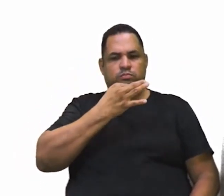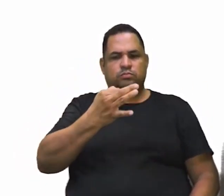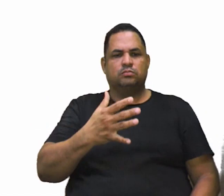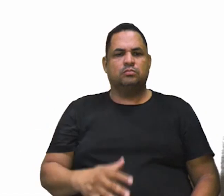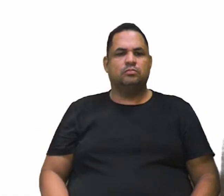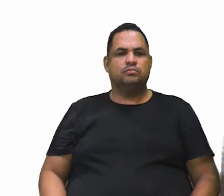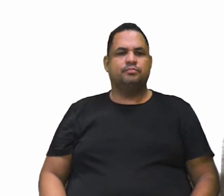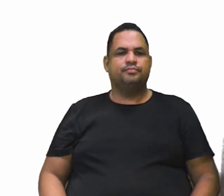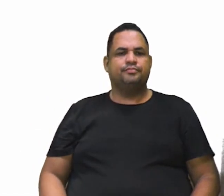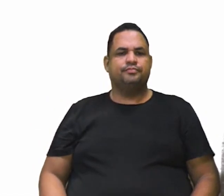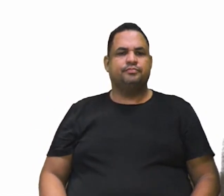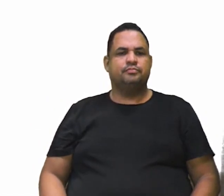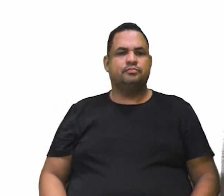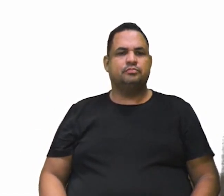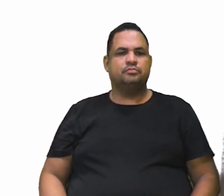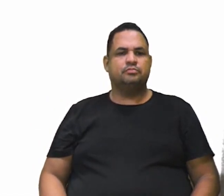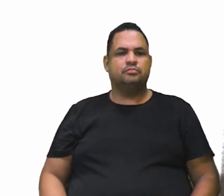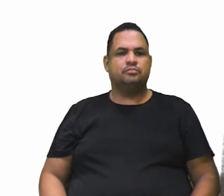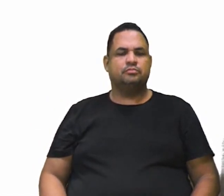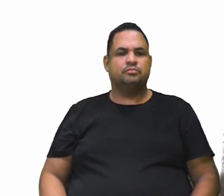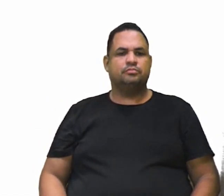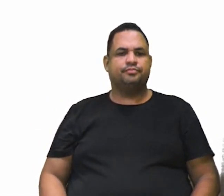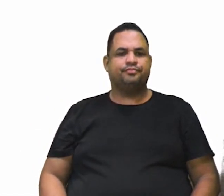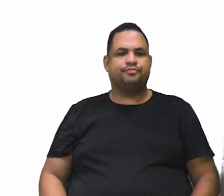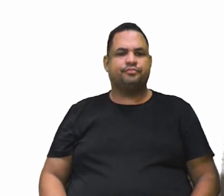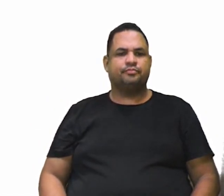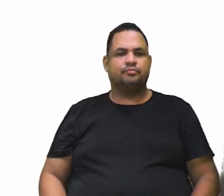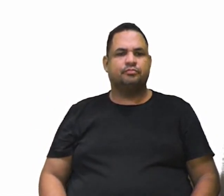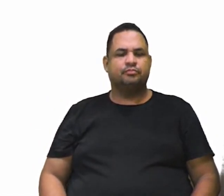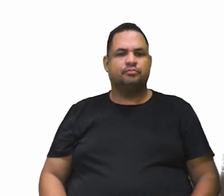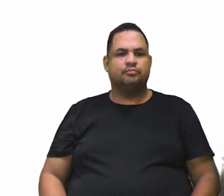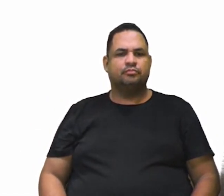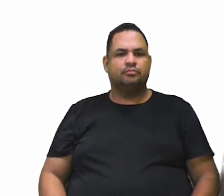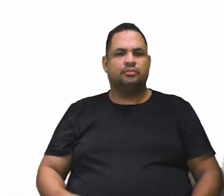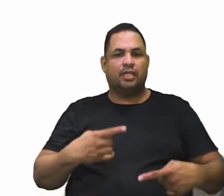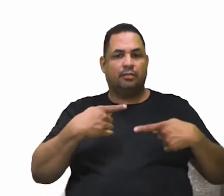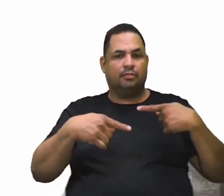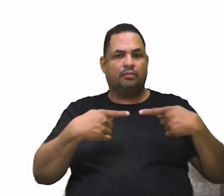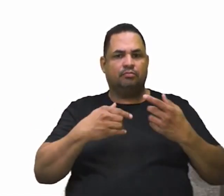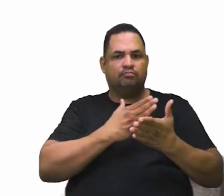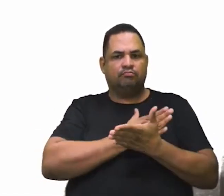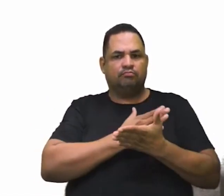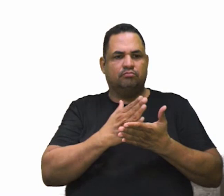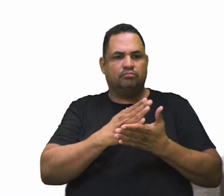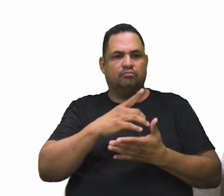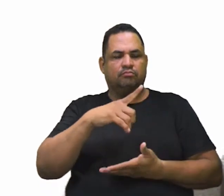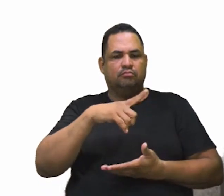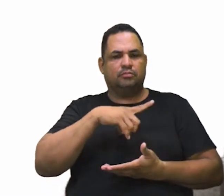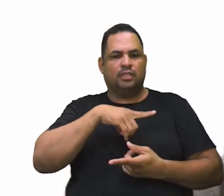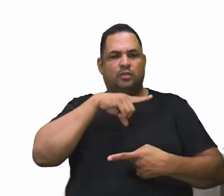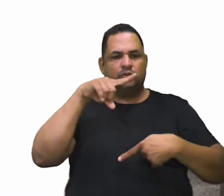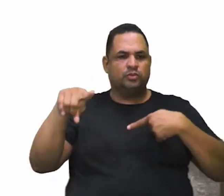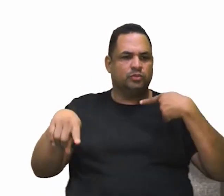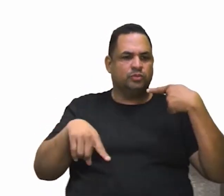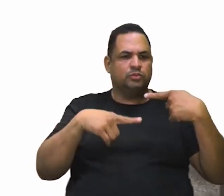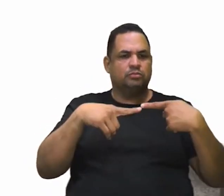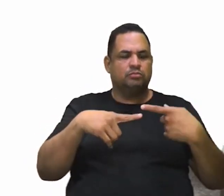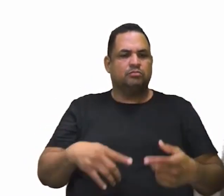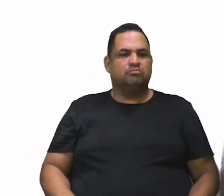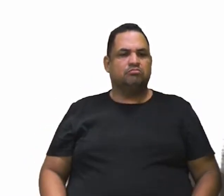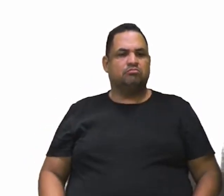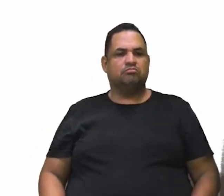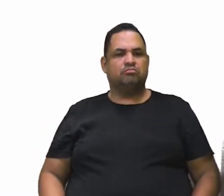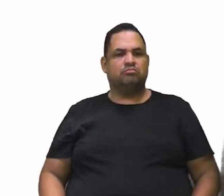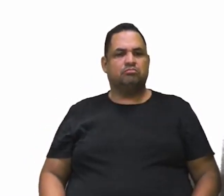fixo, tá? questão dois. A política, em seu início, tinha como finalidade o quê?